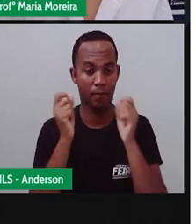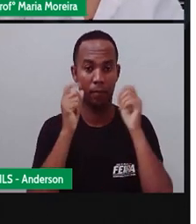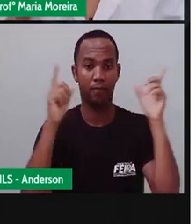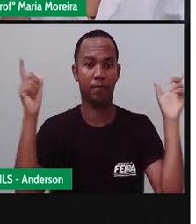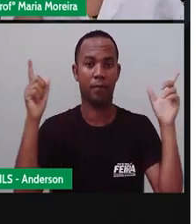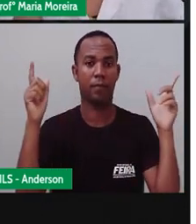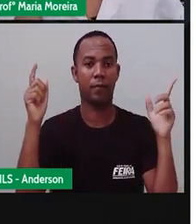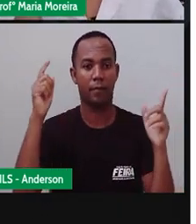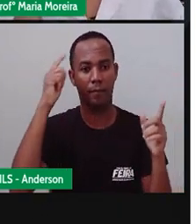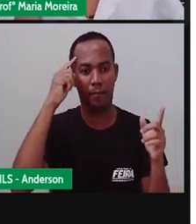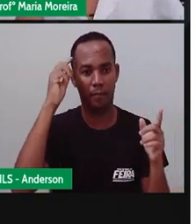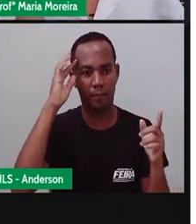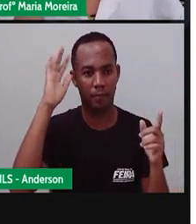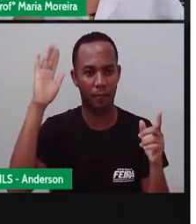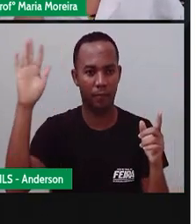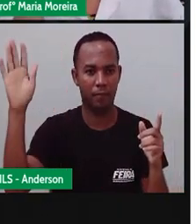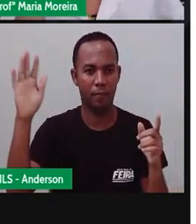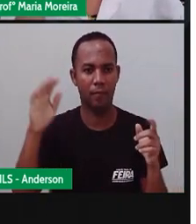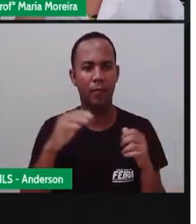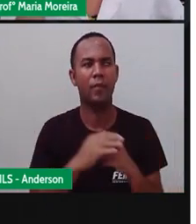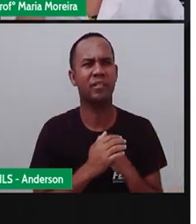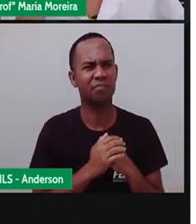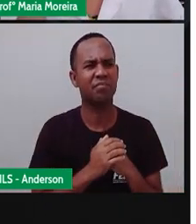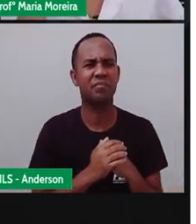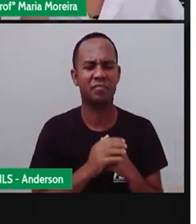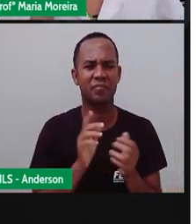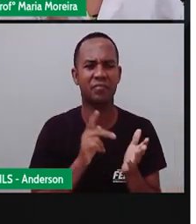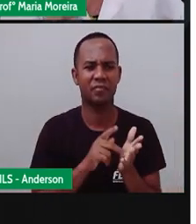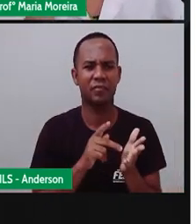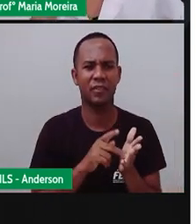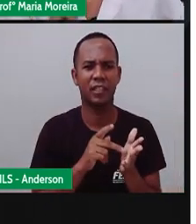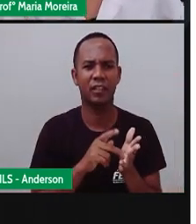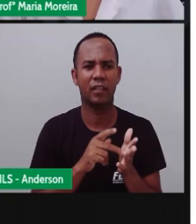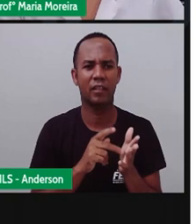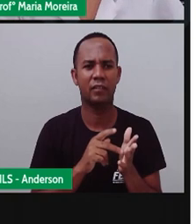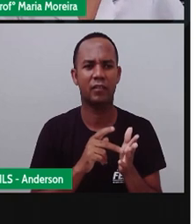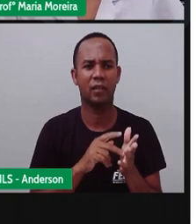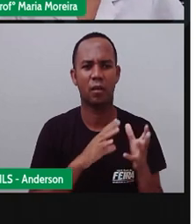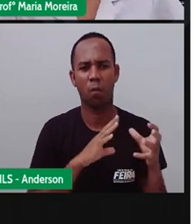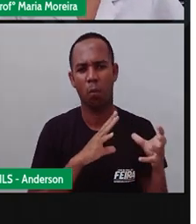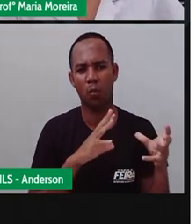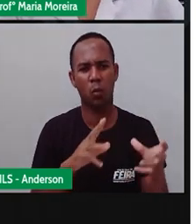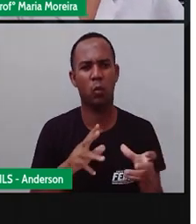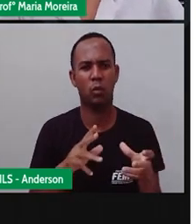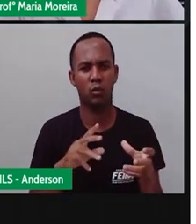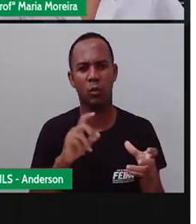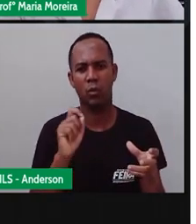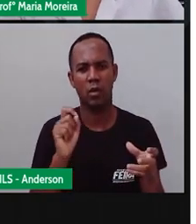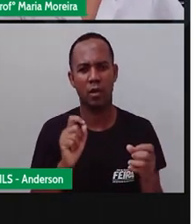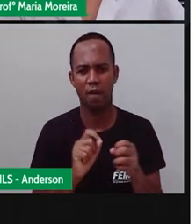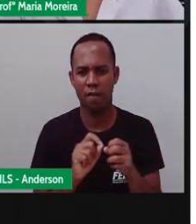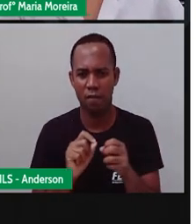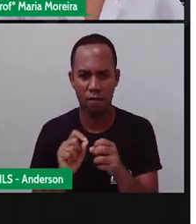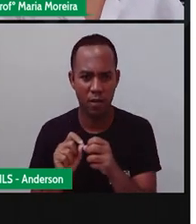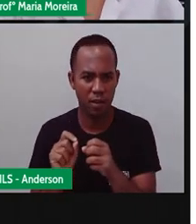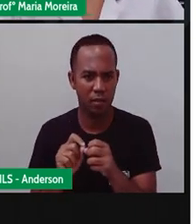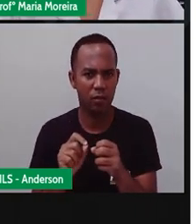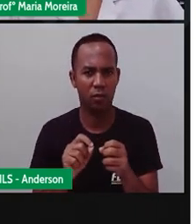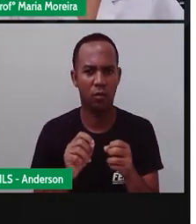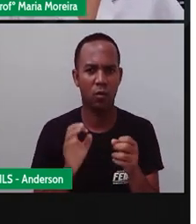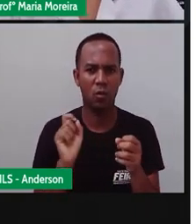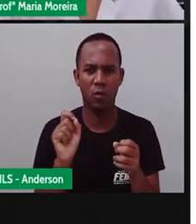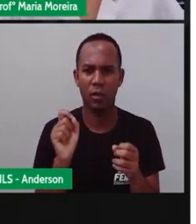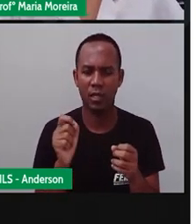medita sobre o caso e reconhece, afinal, que o mundo não era tão mal feito assim. E